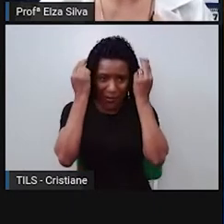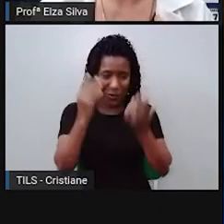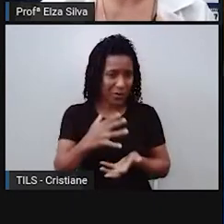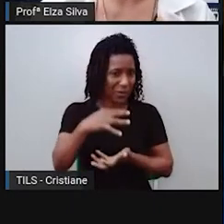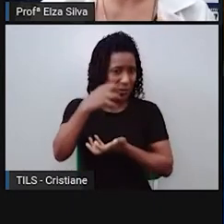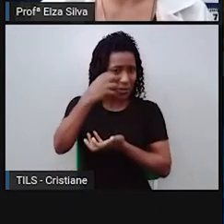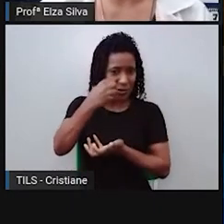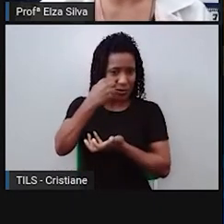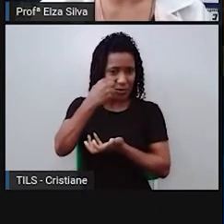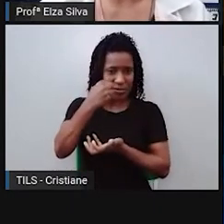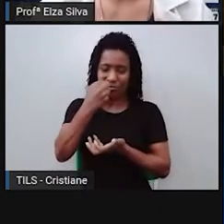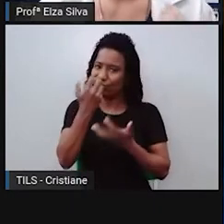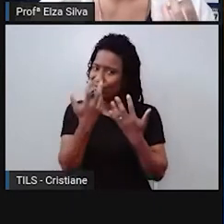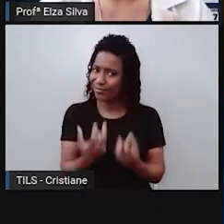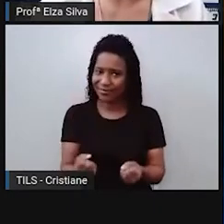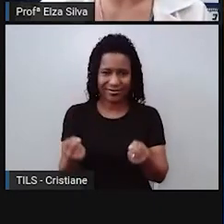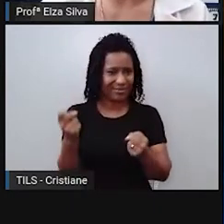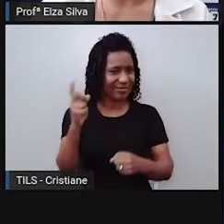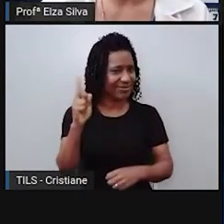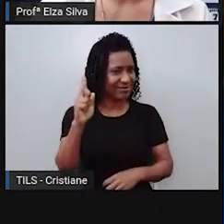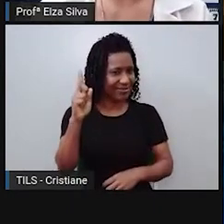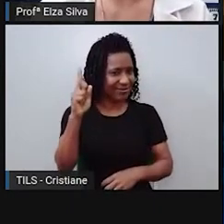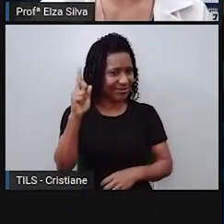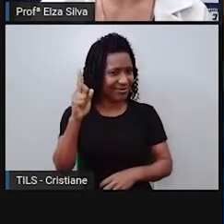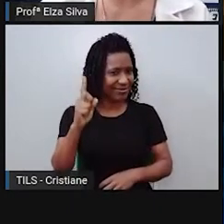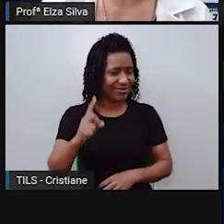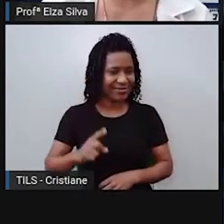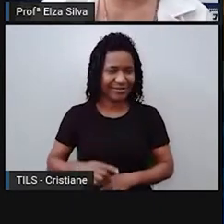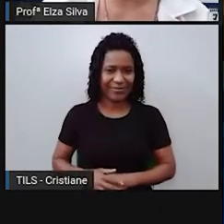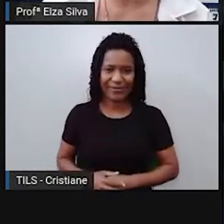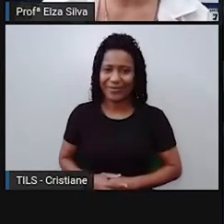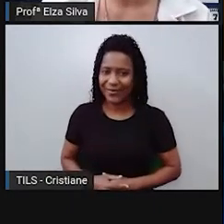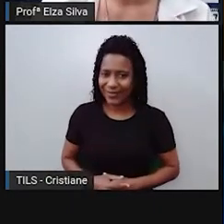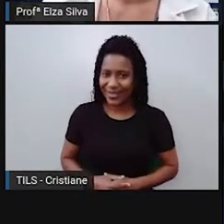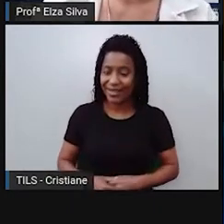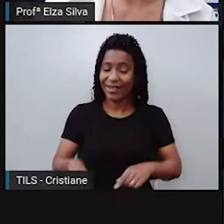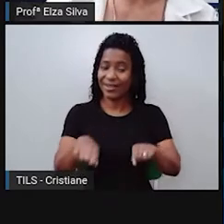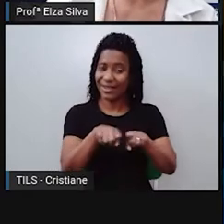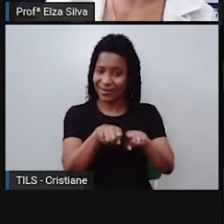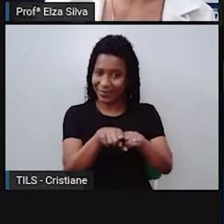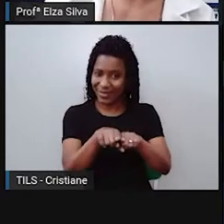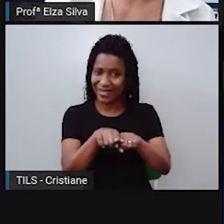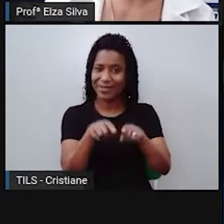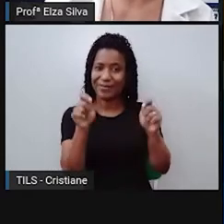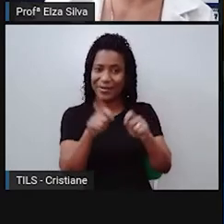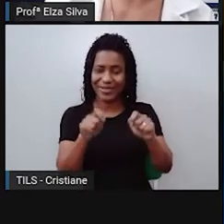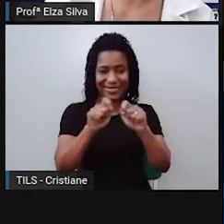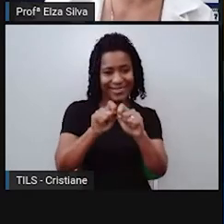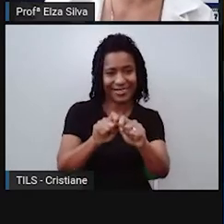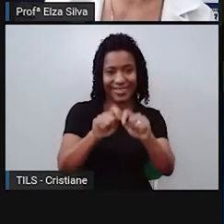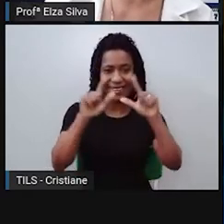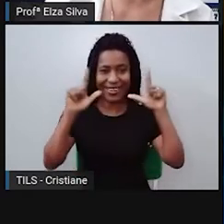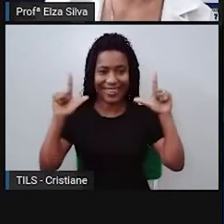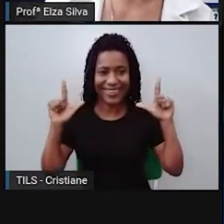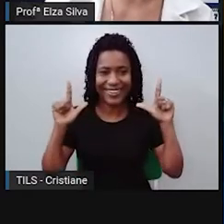Nós também encontramos memes em forma de vida. Vamos apreciar este aqui?